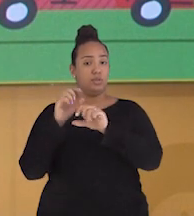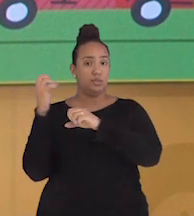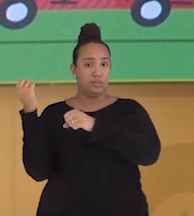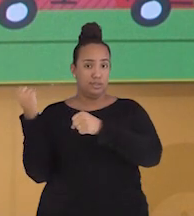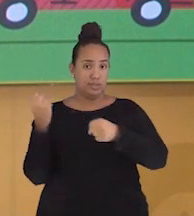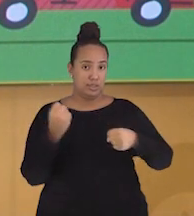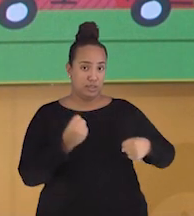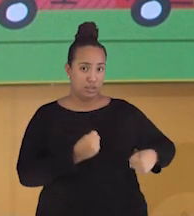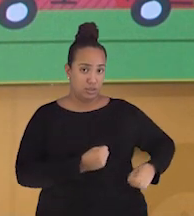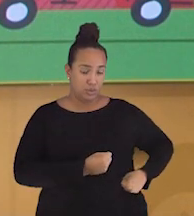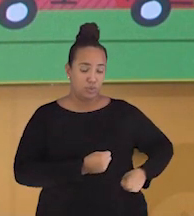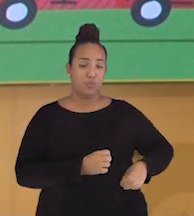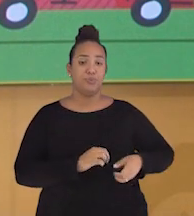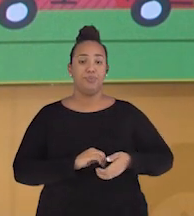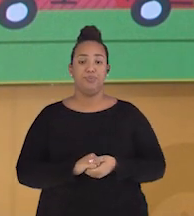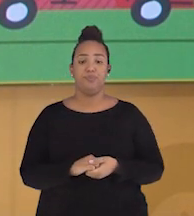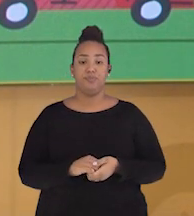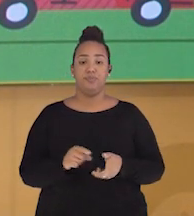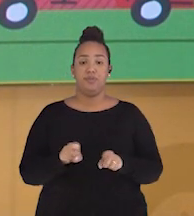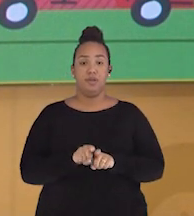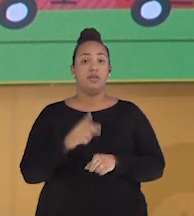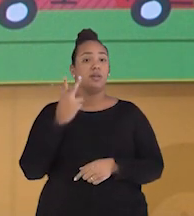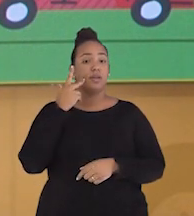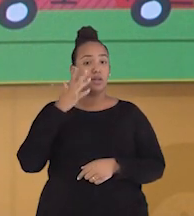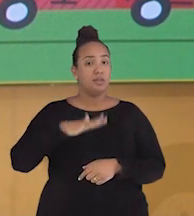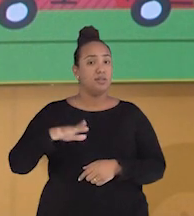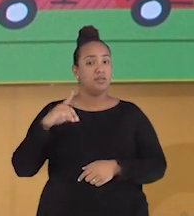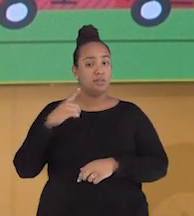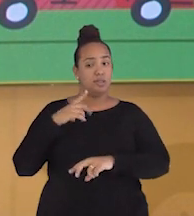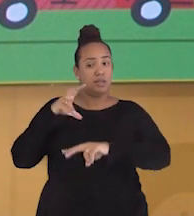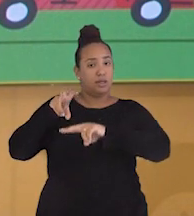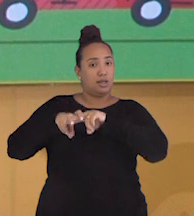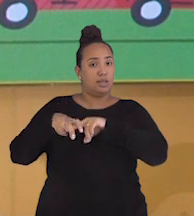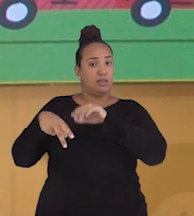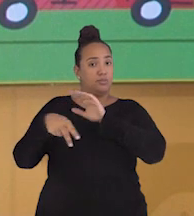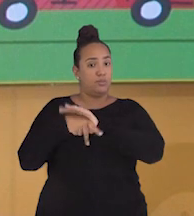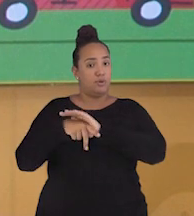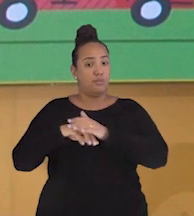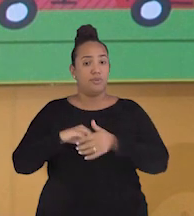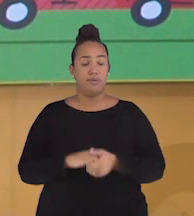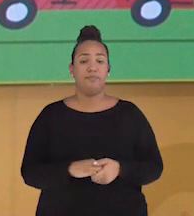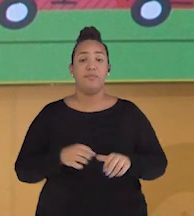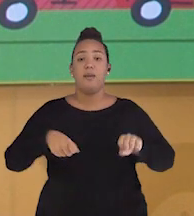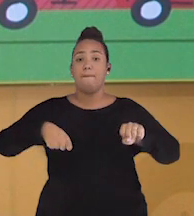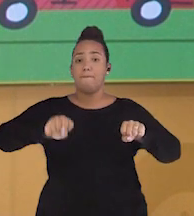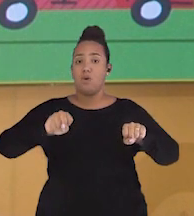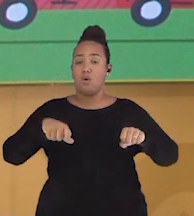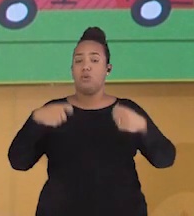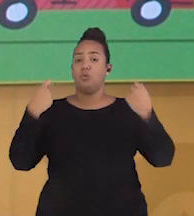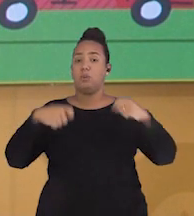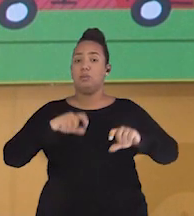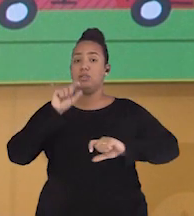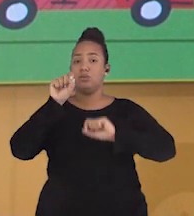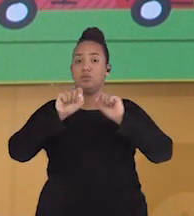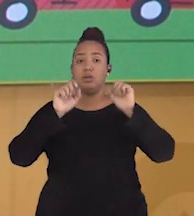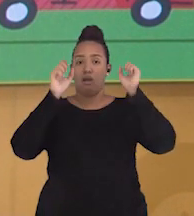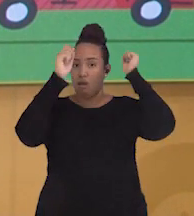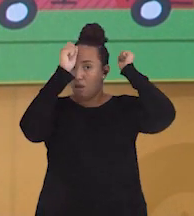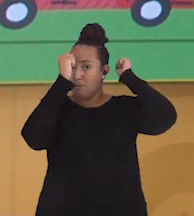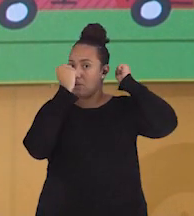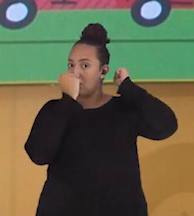cadeirinha, para as crianças, né? Nas motos, é importante usar o capacete para proteger.